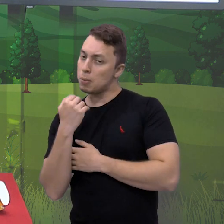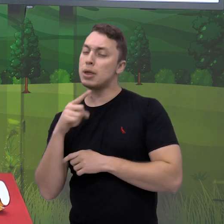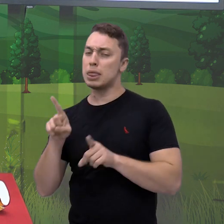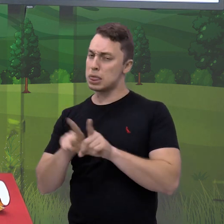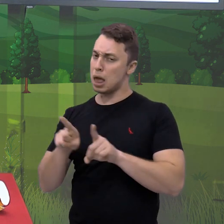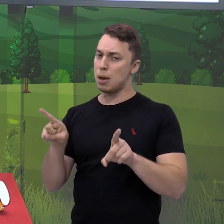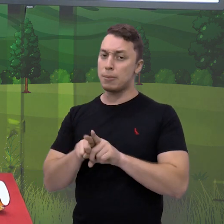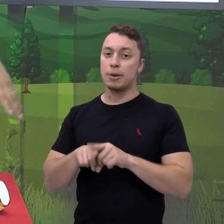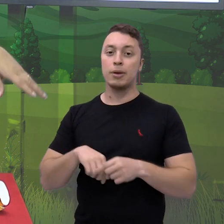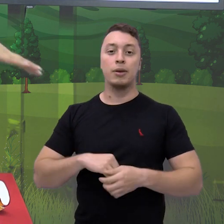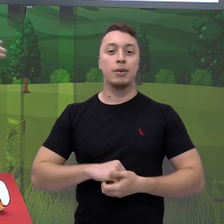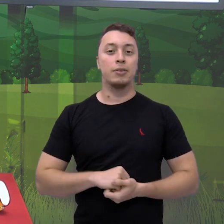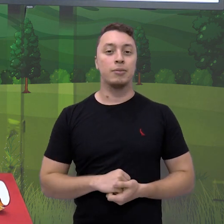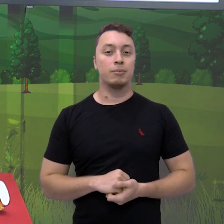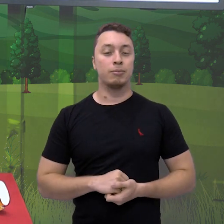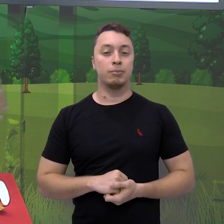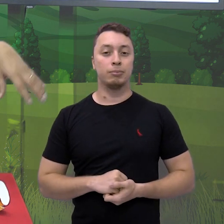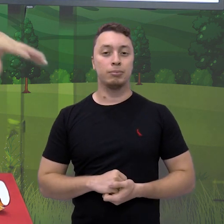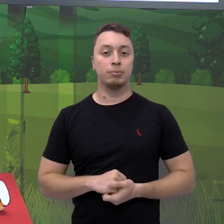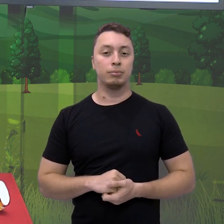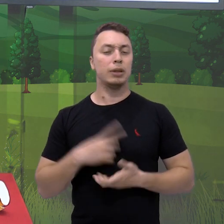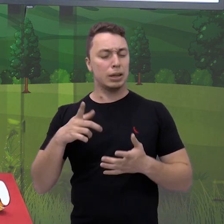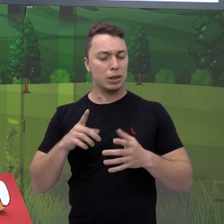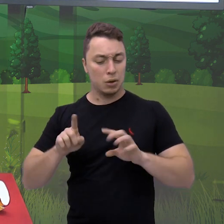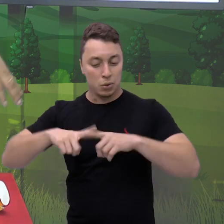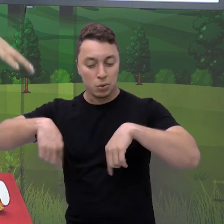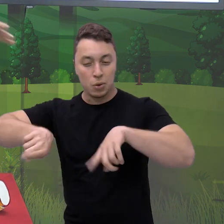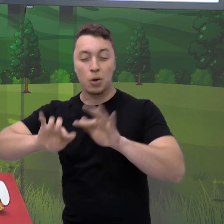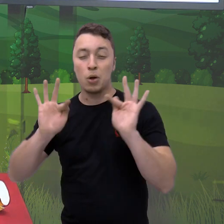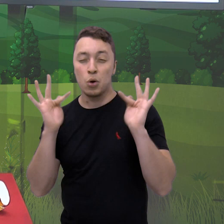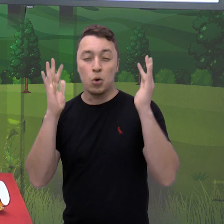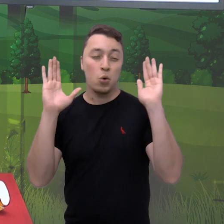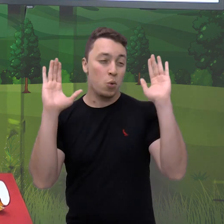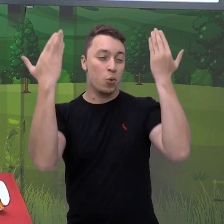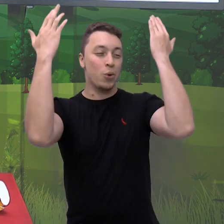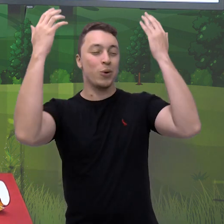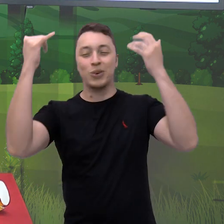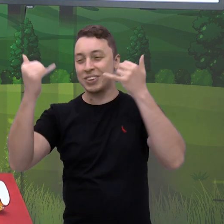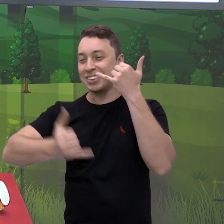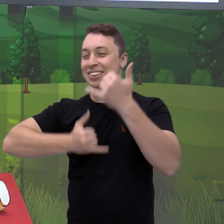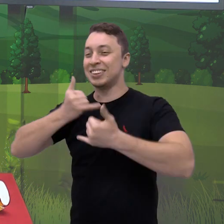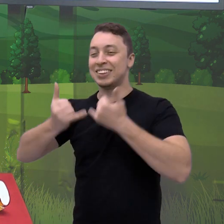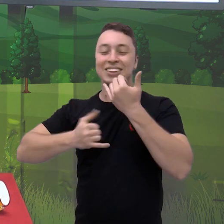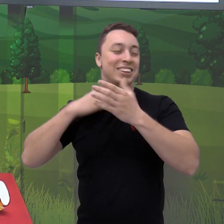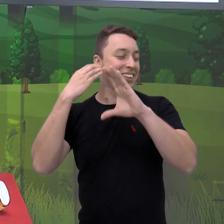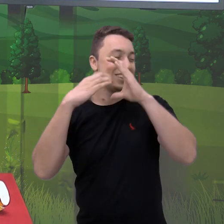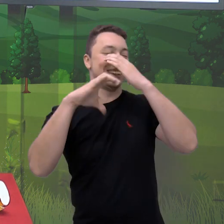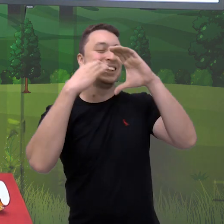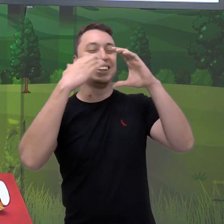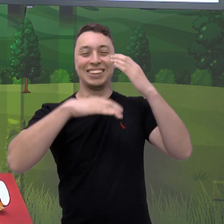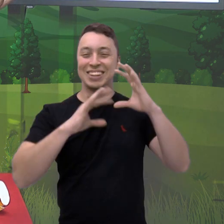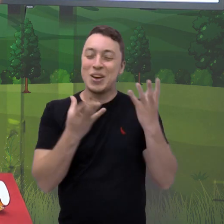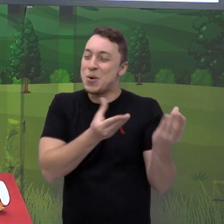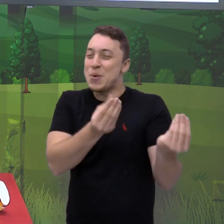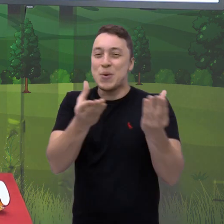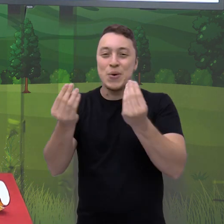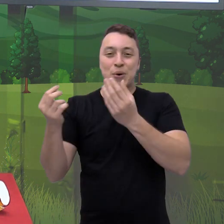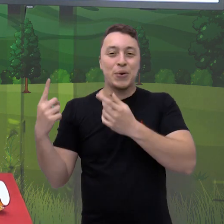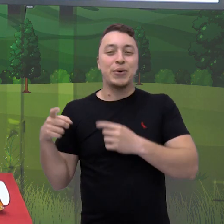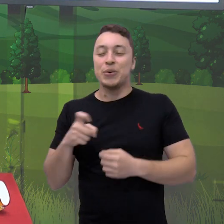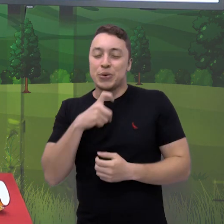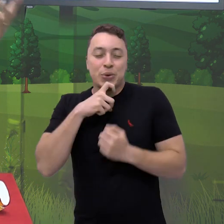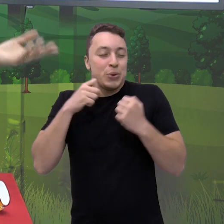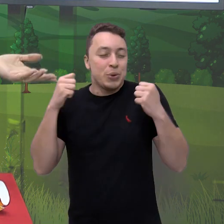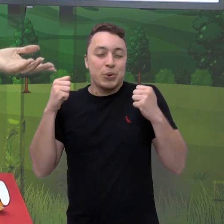E aí elas fizeram uma festa, fizeram uma roda, cantaram, brincaram muito, porque aquele inverno foi o